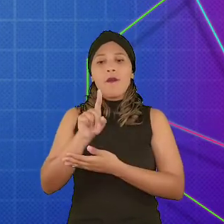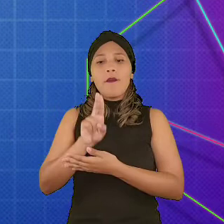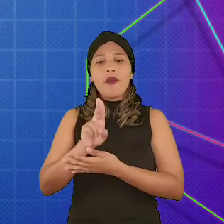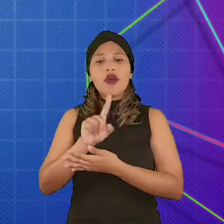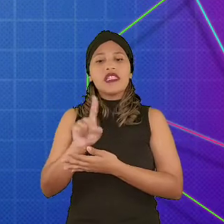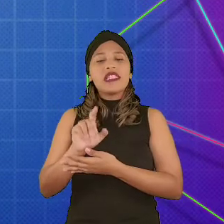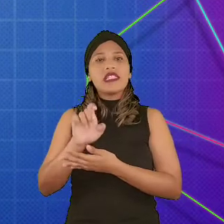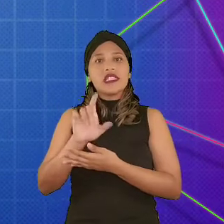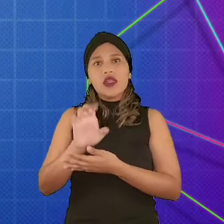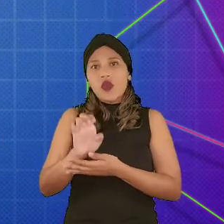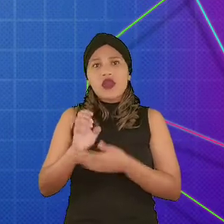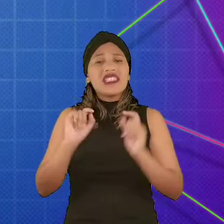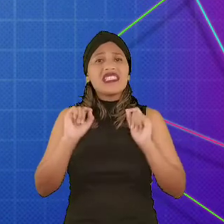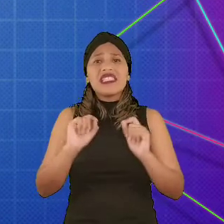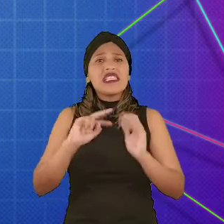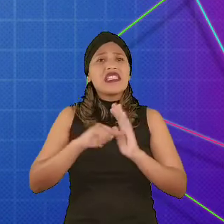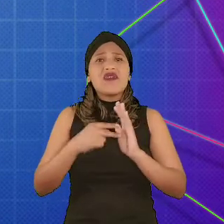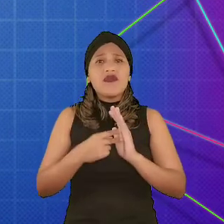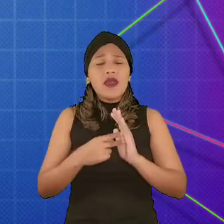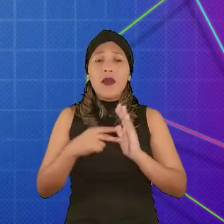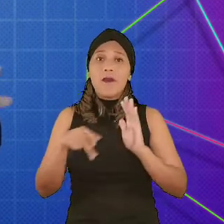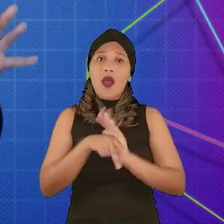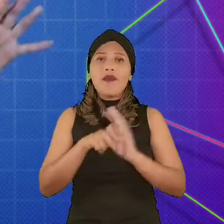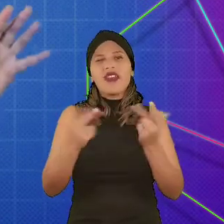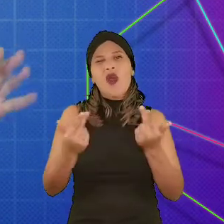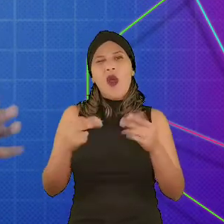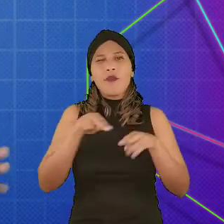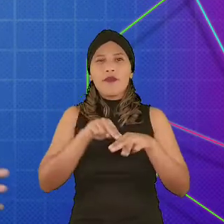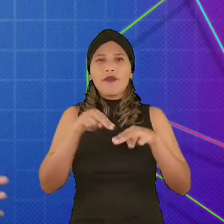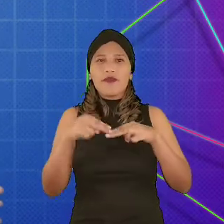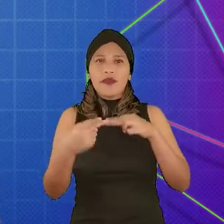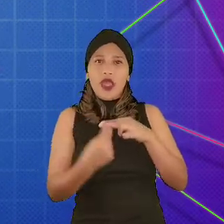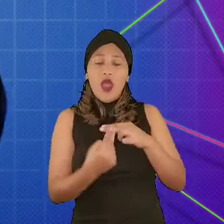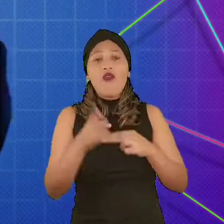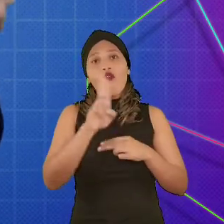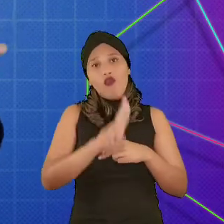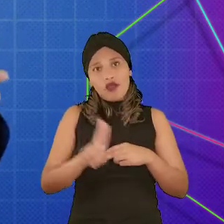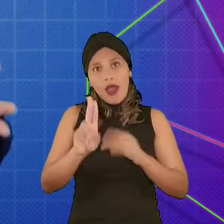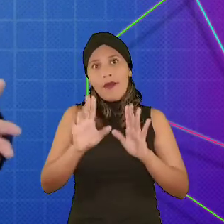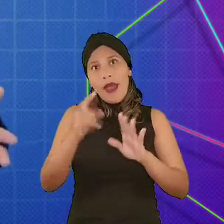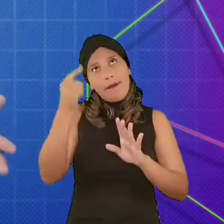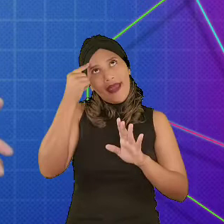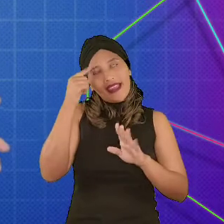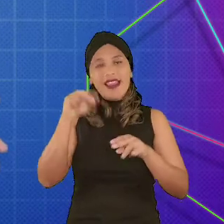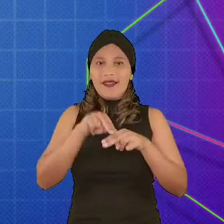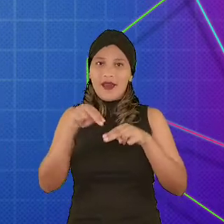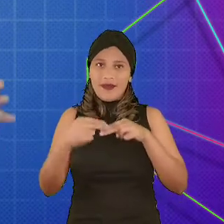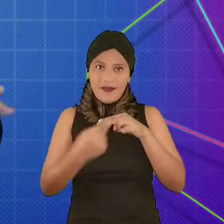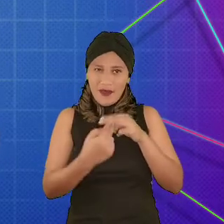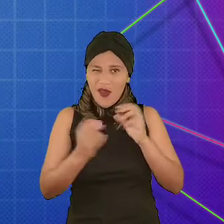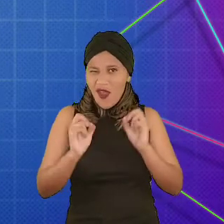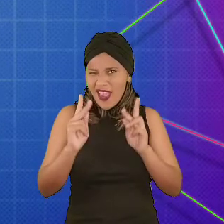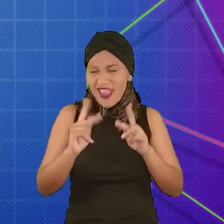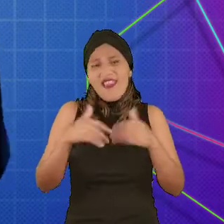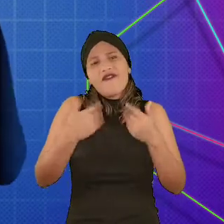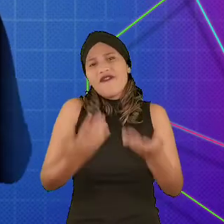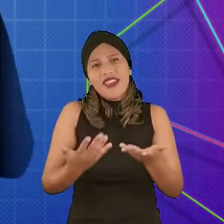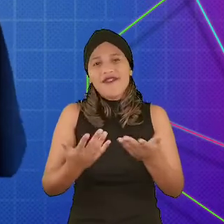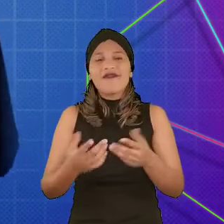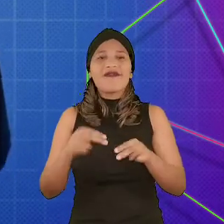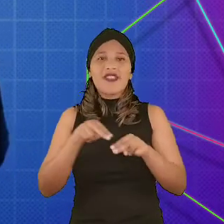Primeiro, puzzles significam quebra-cabeça. Eu vou falar puzzles aqui, mas pode pensar em quebra-cabeça. Enfim,